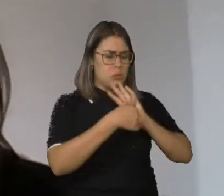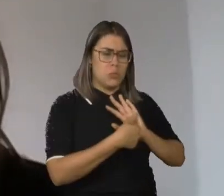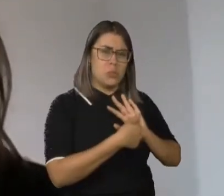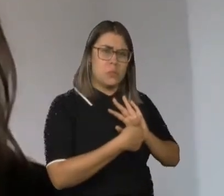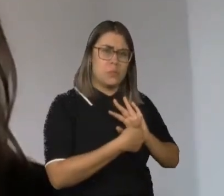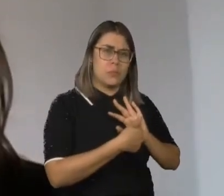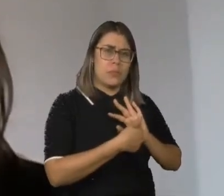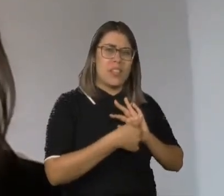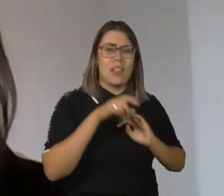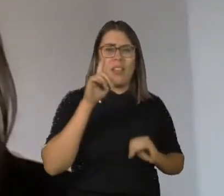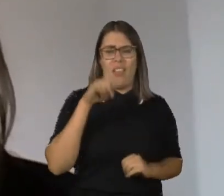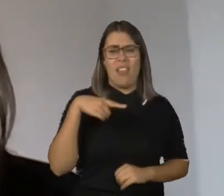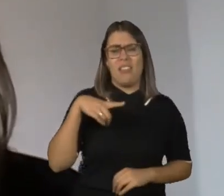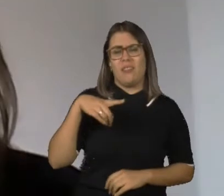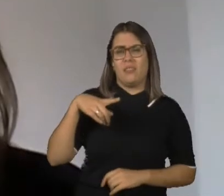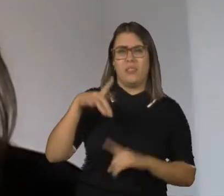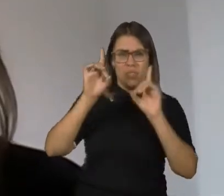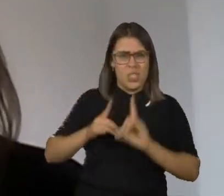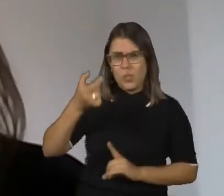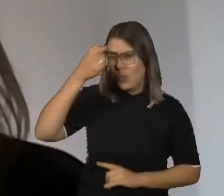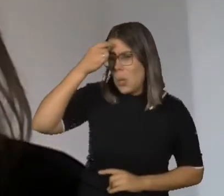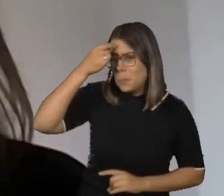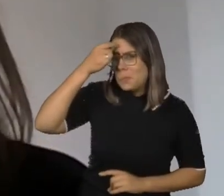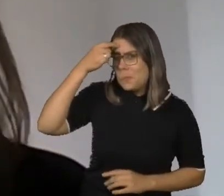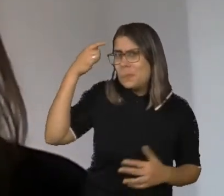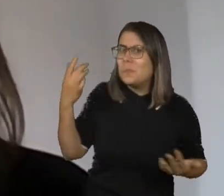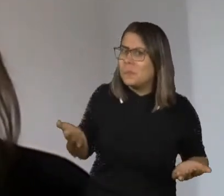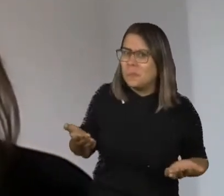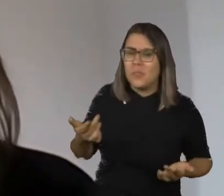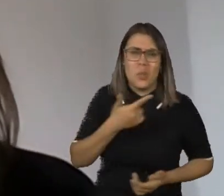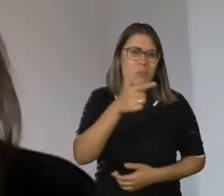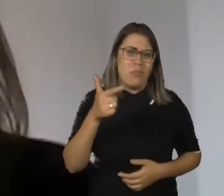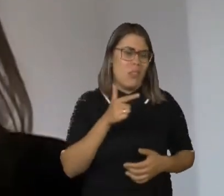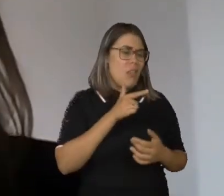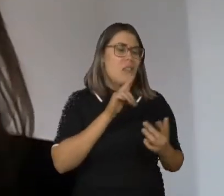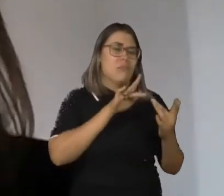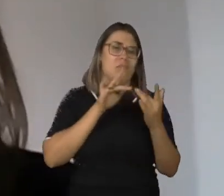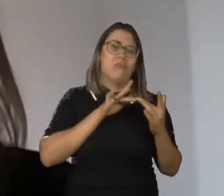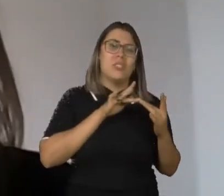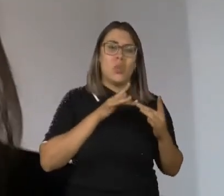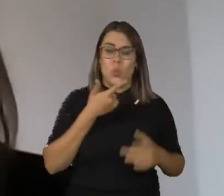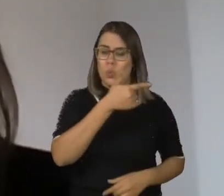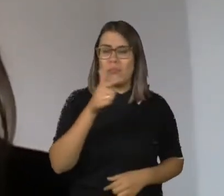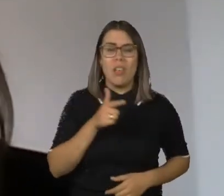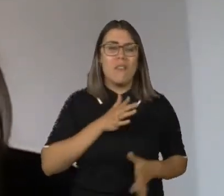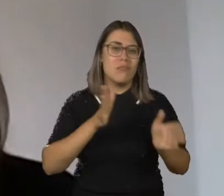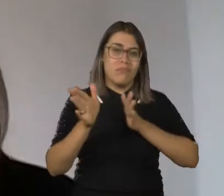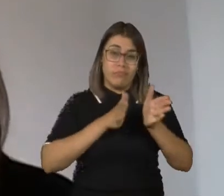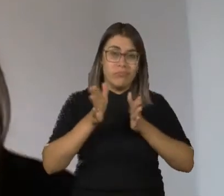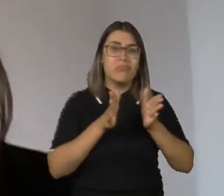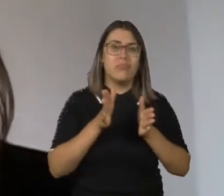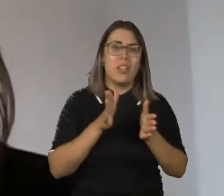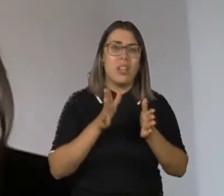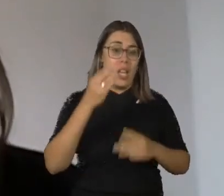causa deficiência intelectual, provavelmente não teve acesso a esses estudos atuais que ainda estão se perguntando, ou seja,